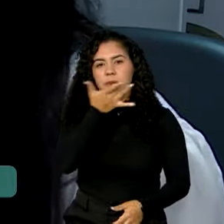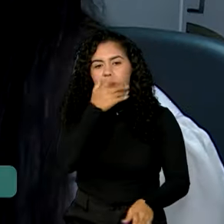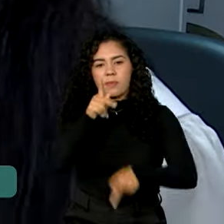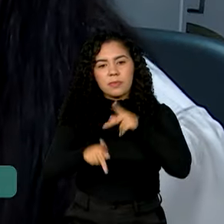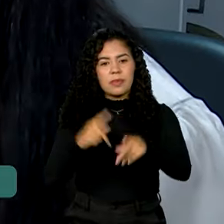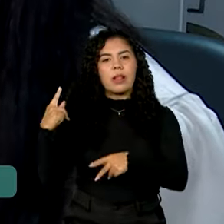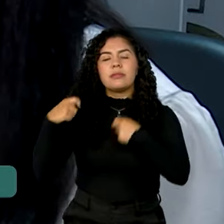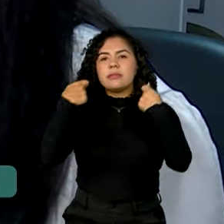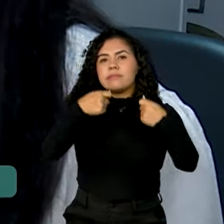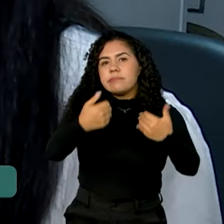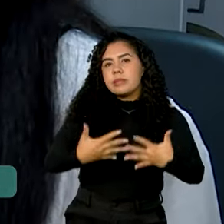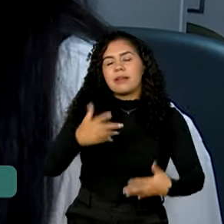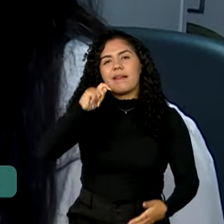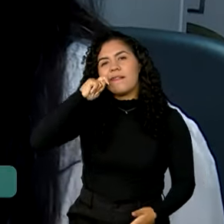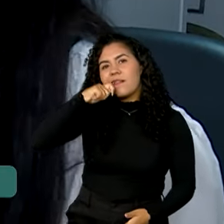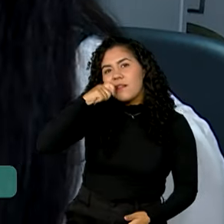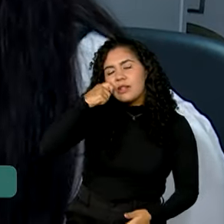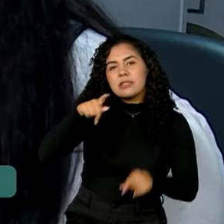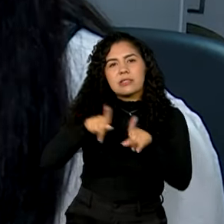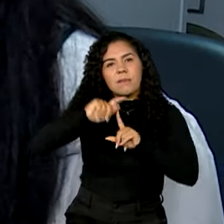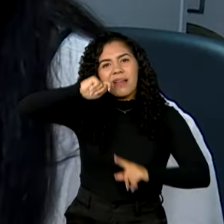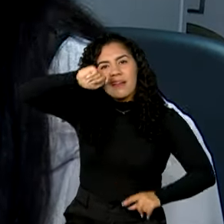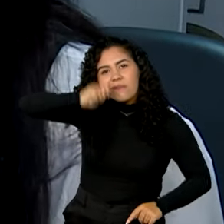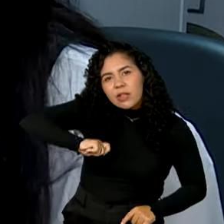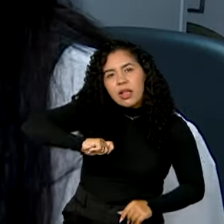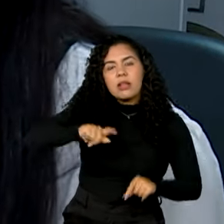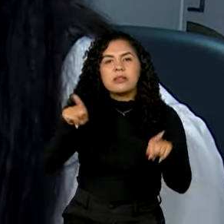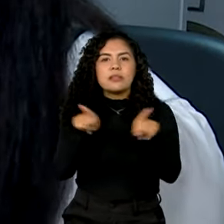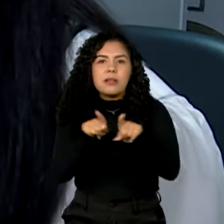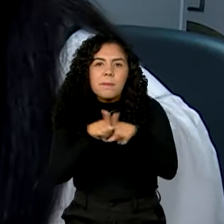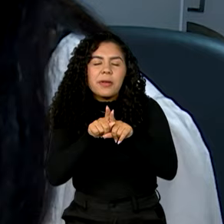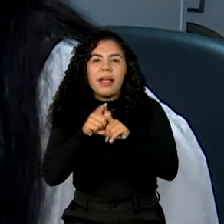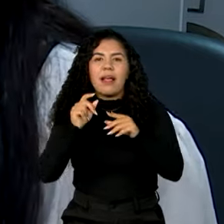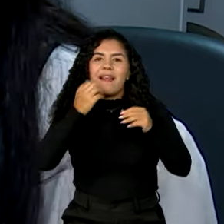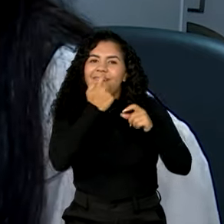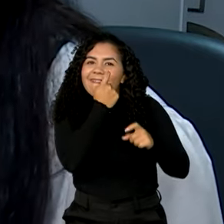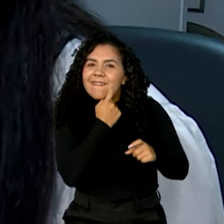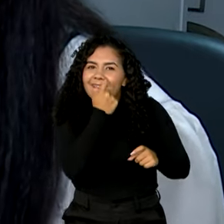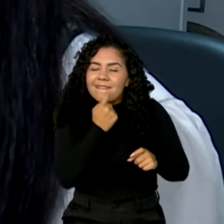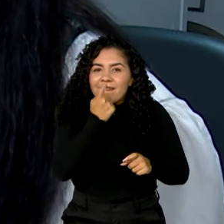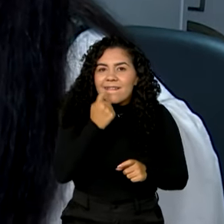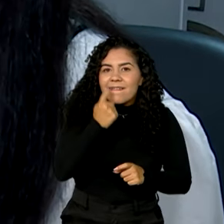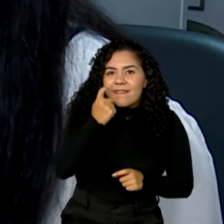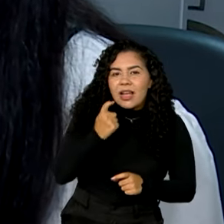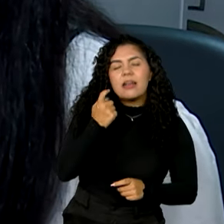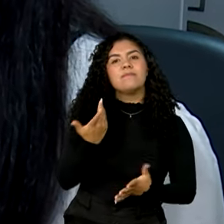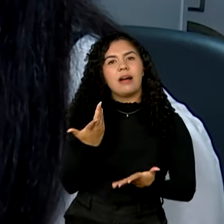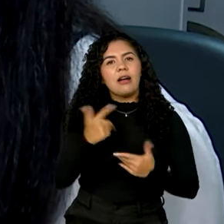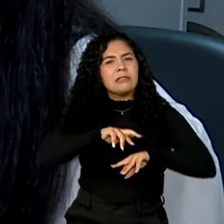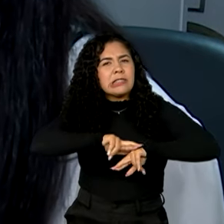Restaurações, distrações, profilaxias, raspagens, né?